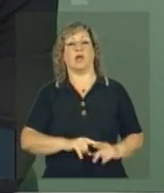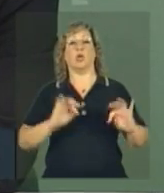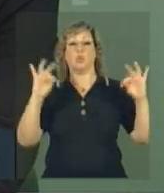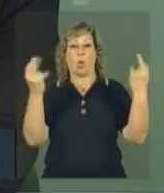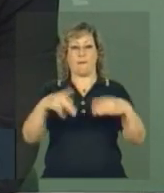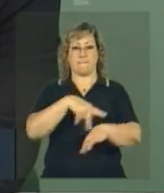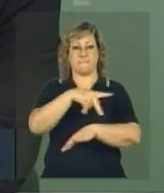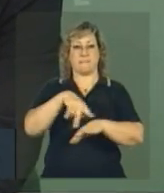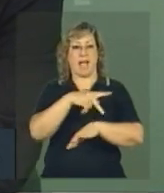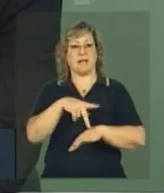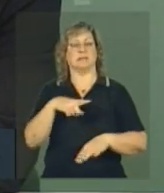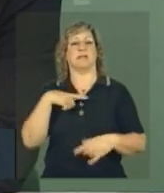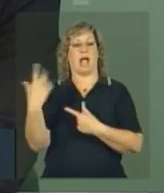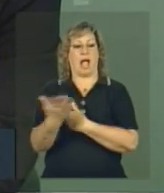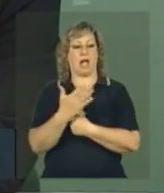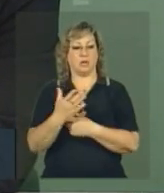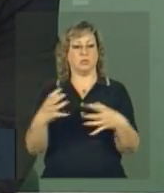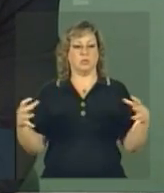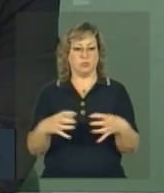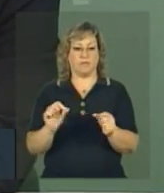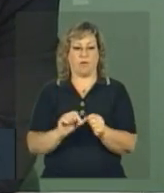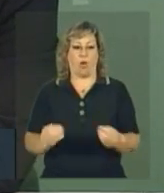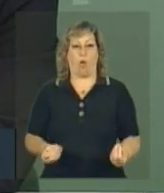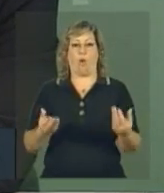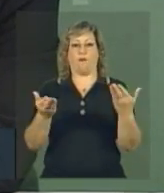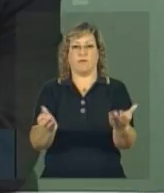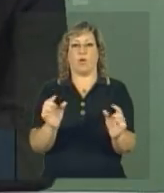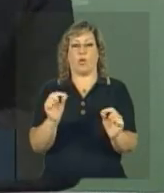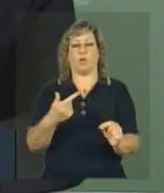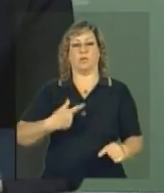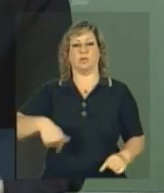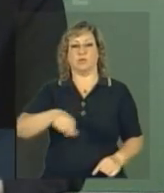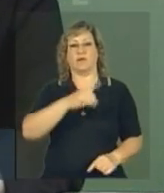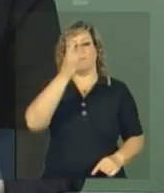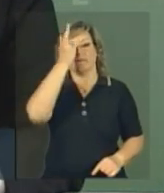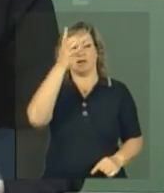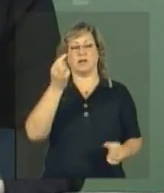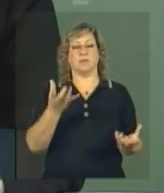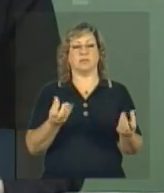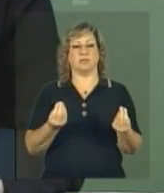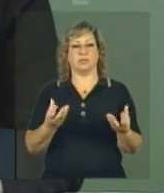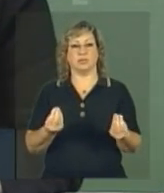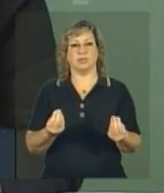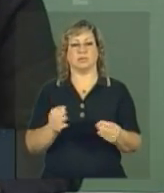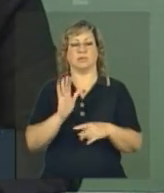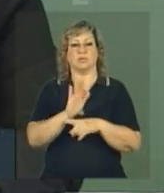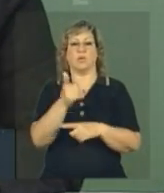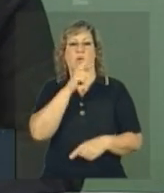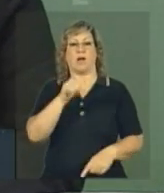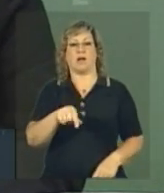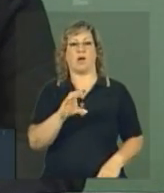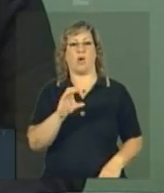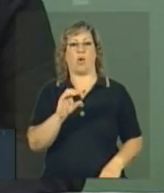países deram contrapartes e fizeram ofertas, o que nos, evidentemente, facilita muito alcançar esse objetivo.